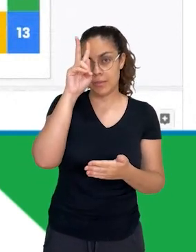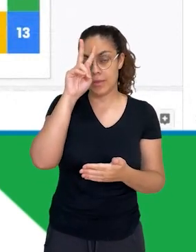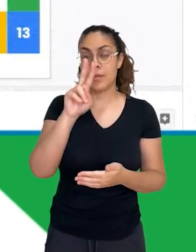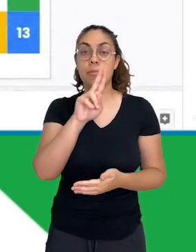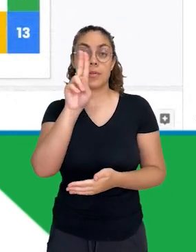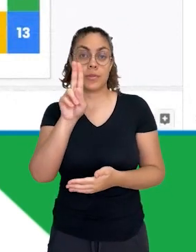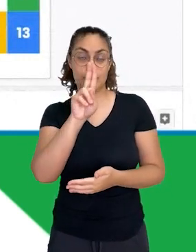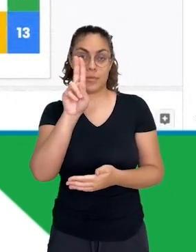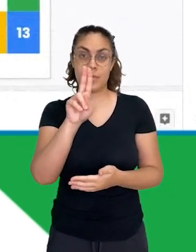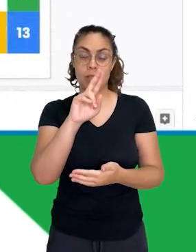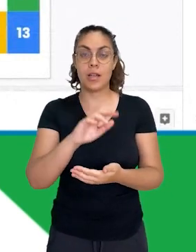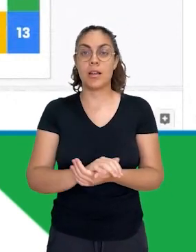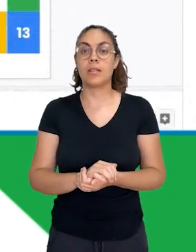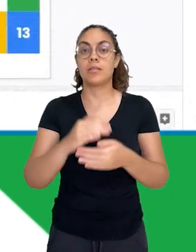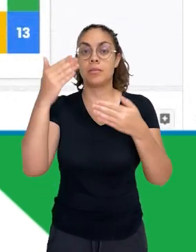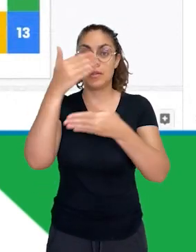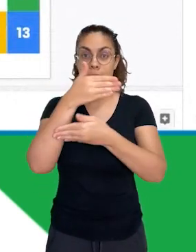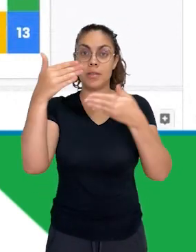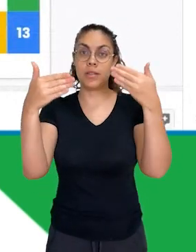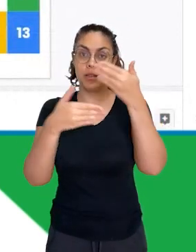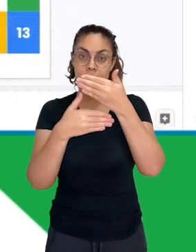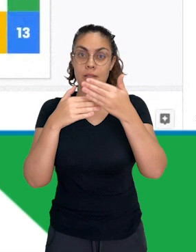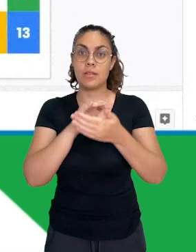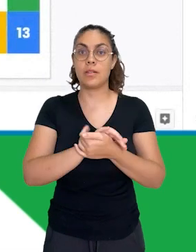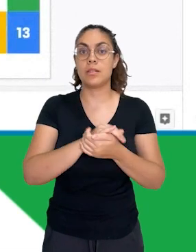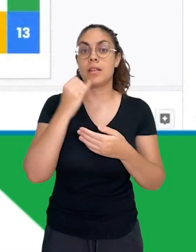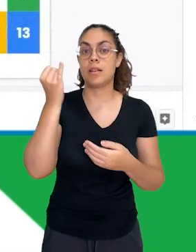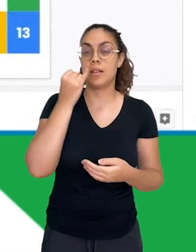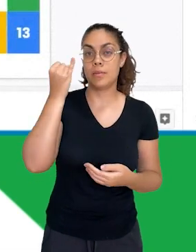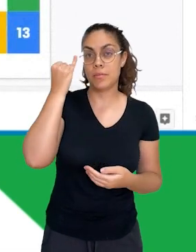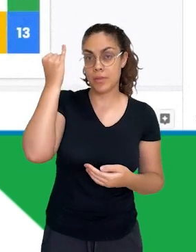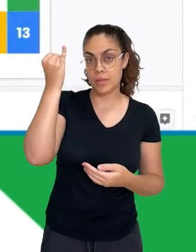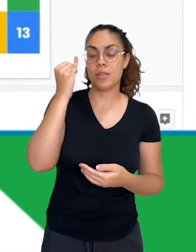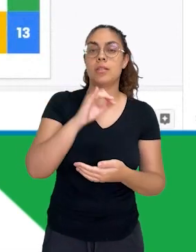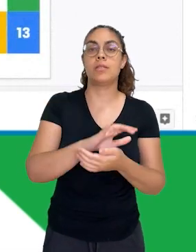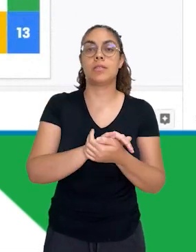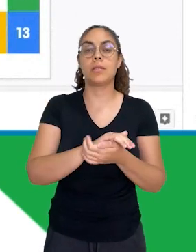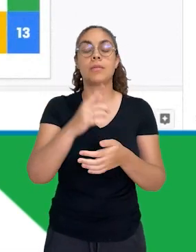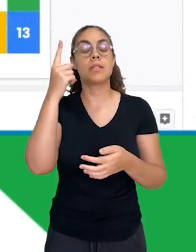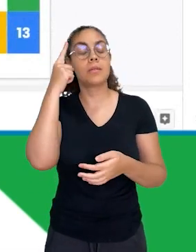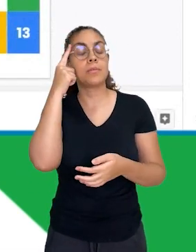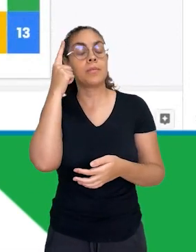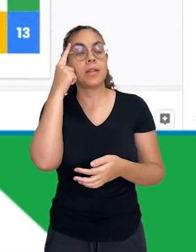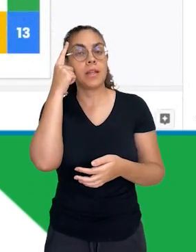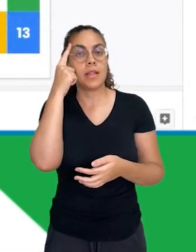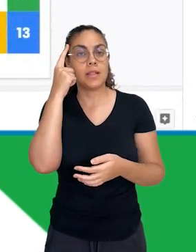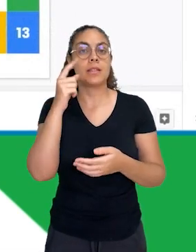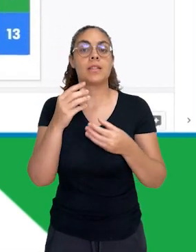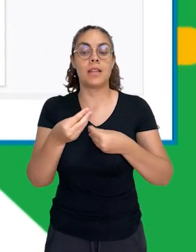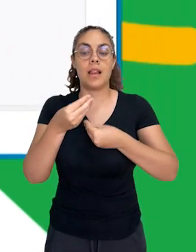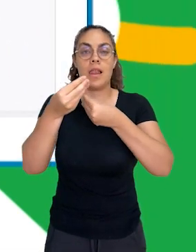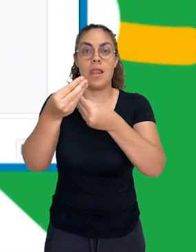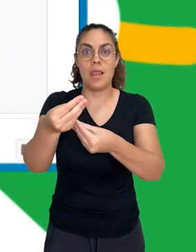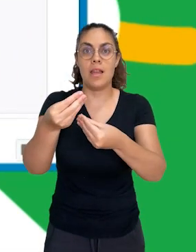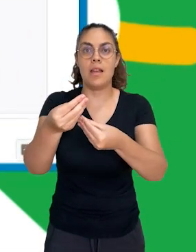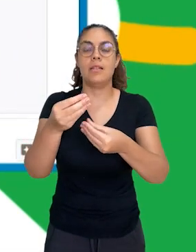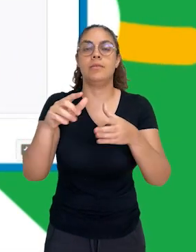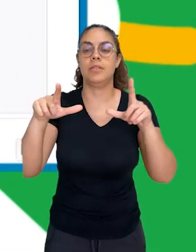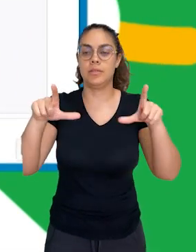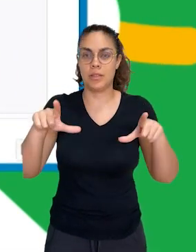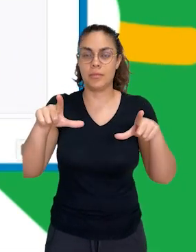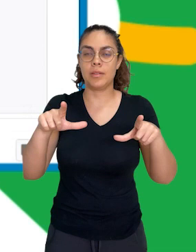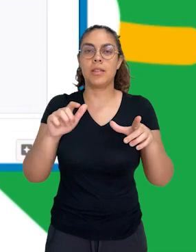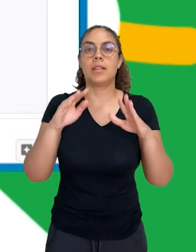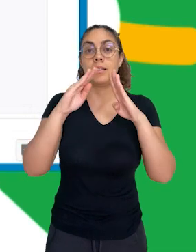dessa forma, utilizando uma apresentações Google, é importante que você projete esse tabuleiro lá na sua sala de aula. E para a gente